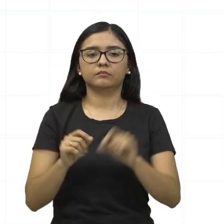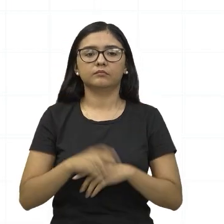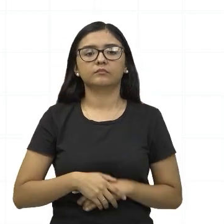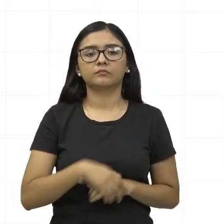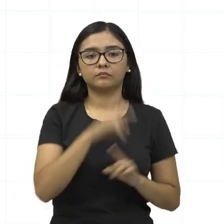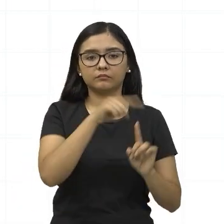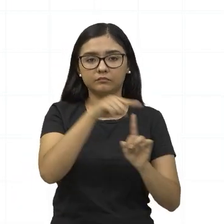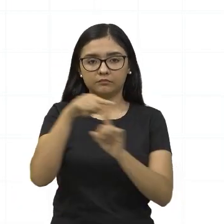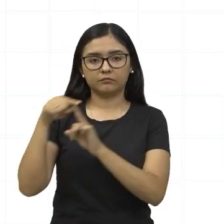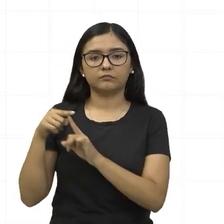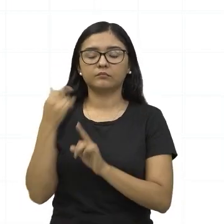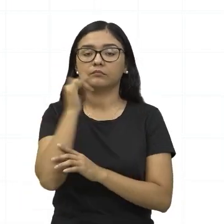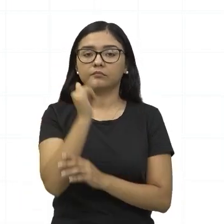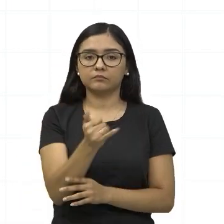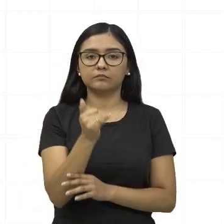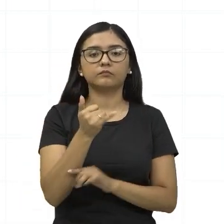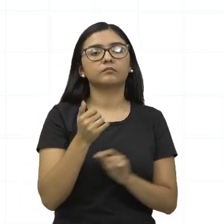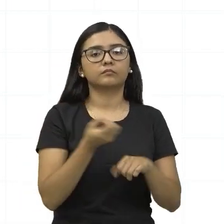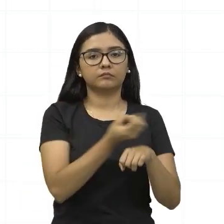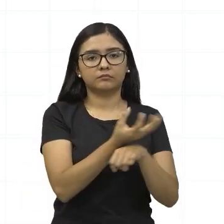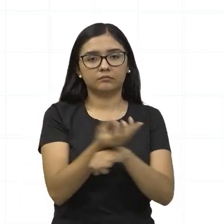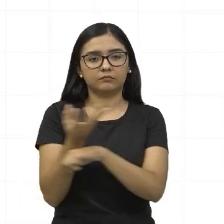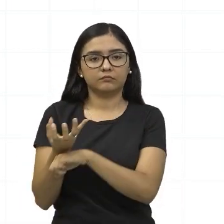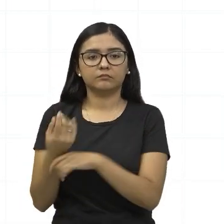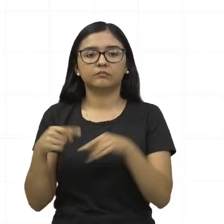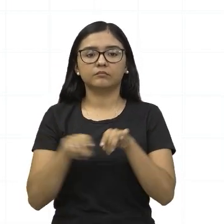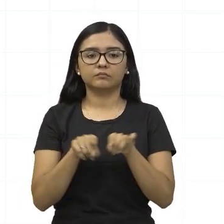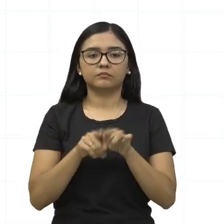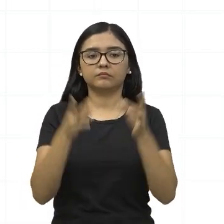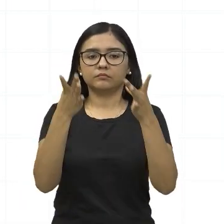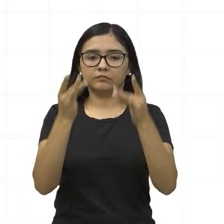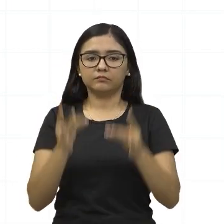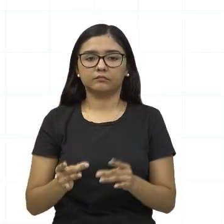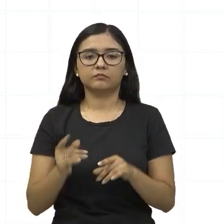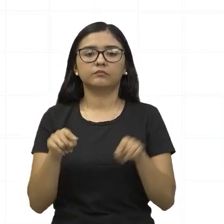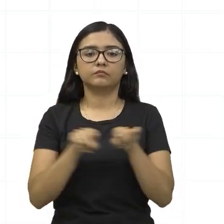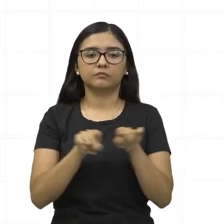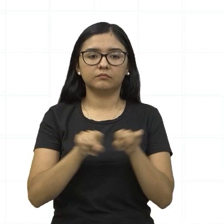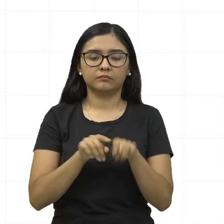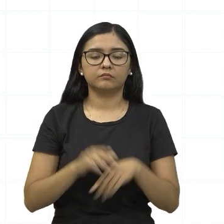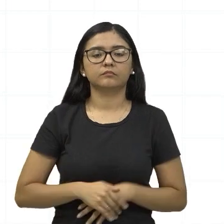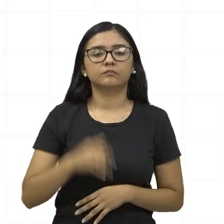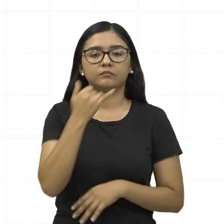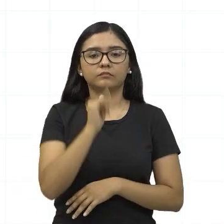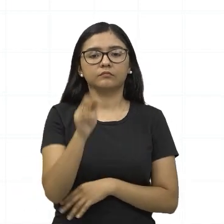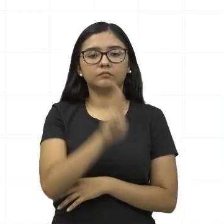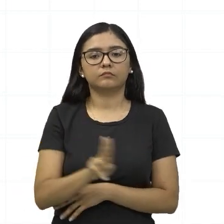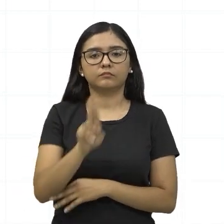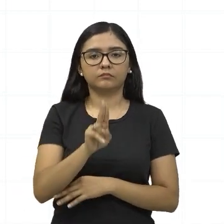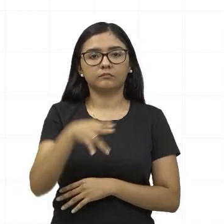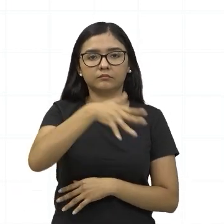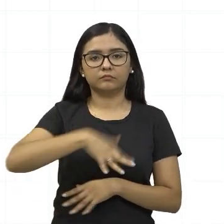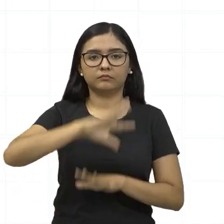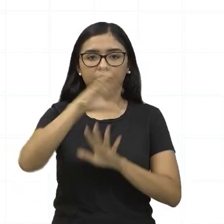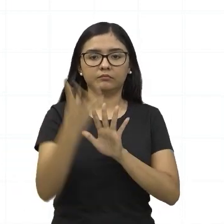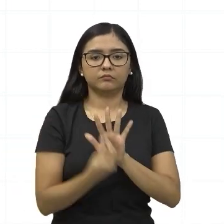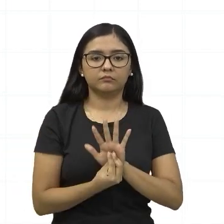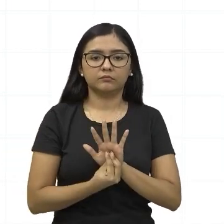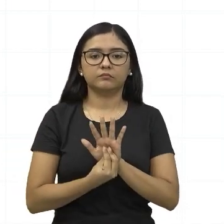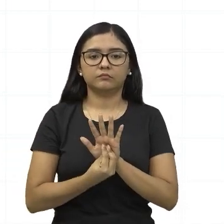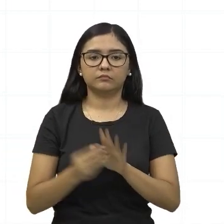fontes e tipos de energia e, no detalhamento, formas de energia utilizadas na região amazônica,